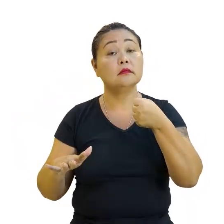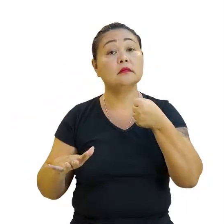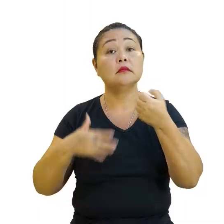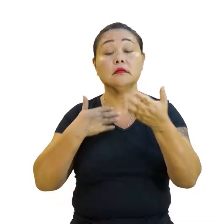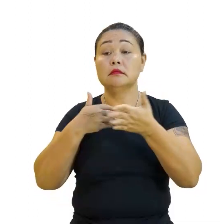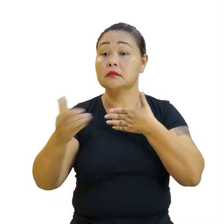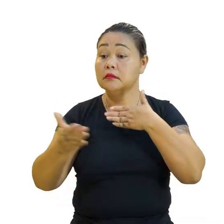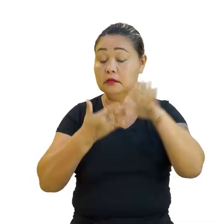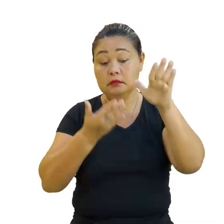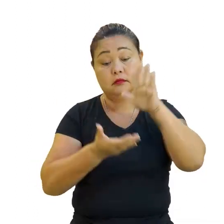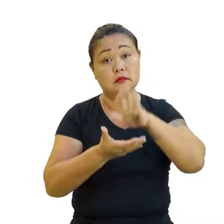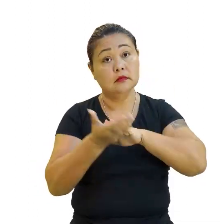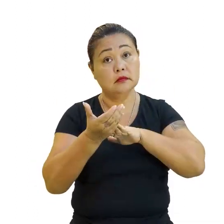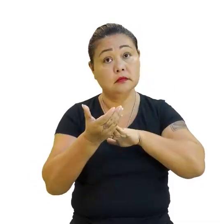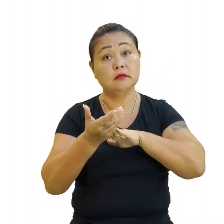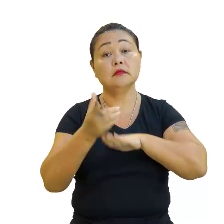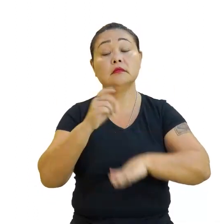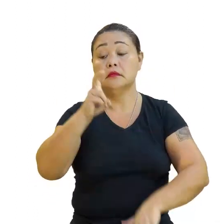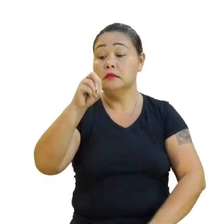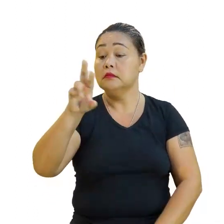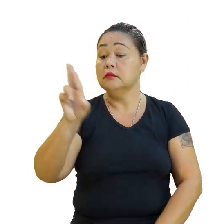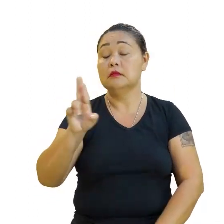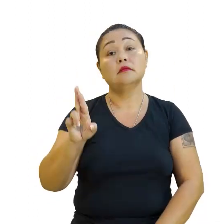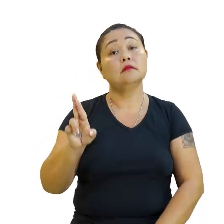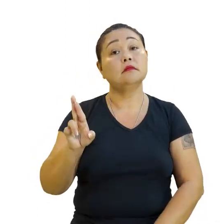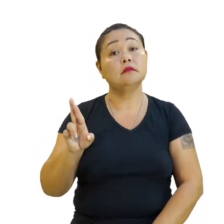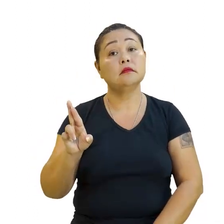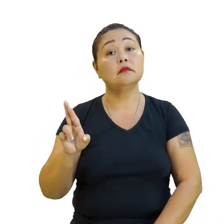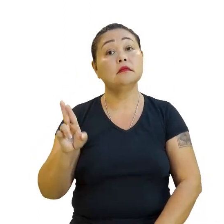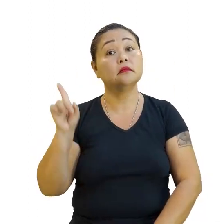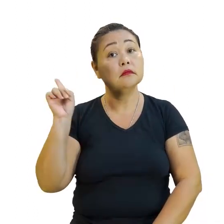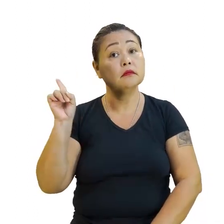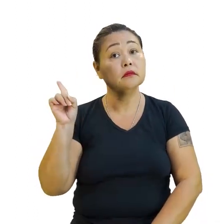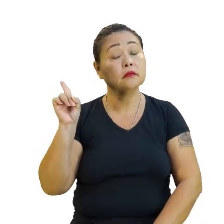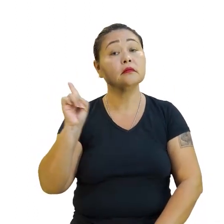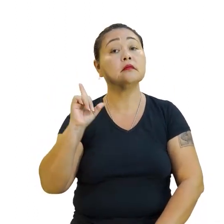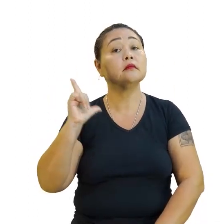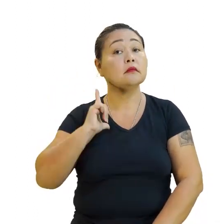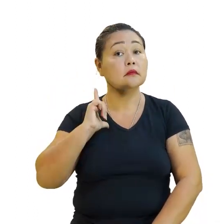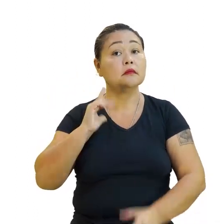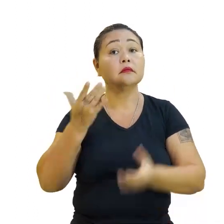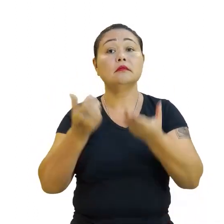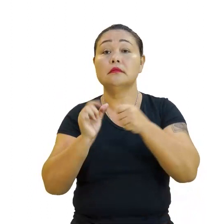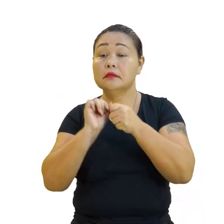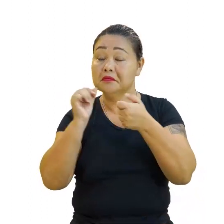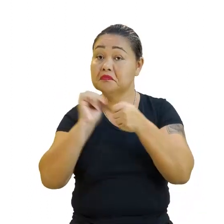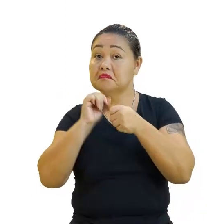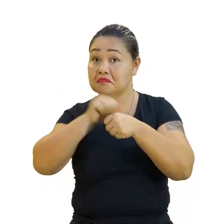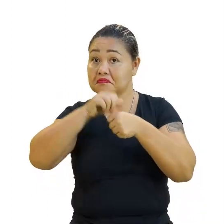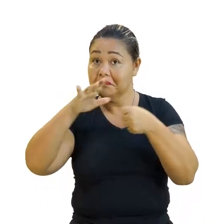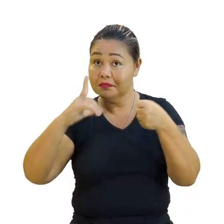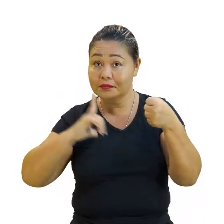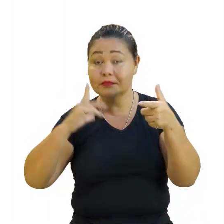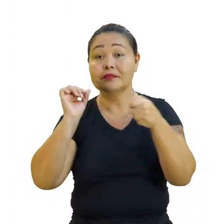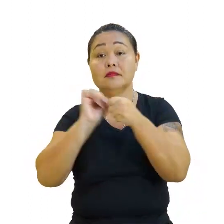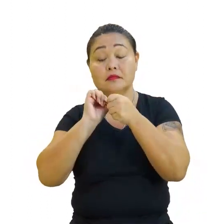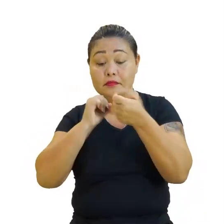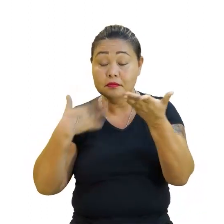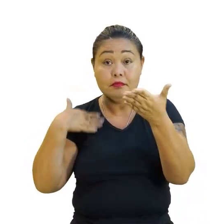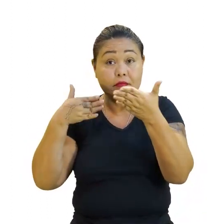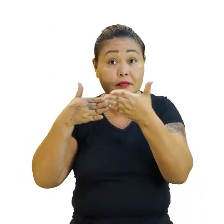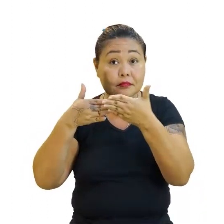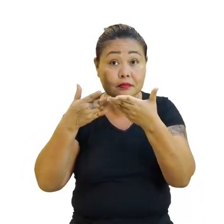Qualquer par de sapato por 50 reais. Ah, deve estar vencendo esses aí, porque quando faz assim, porque está tudo já quase vencido, né?